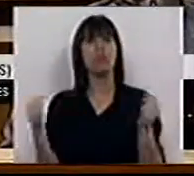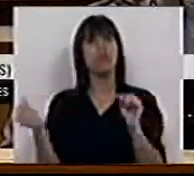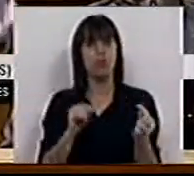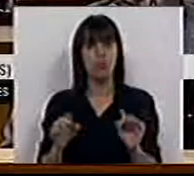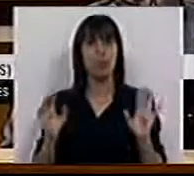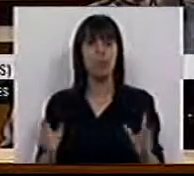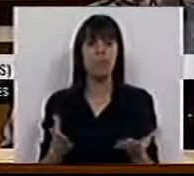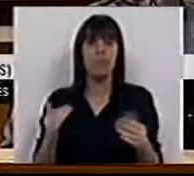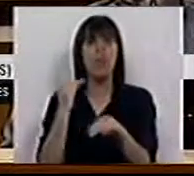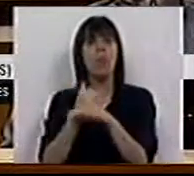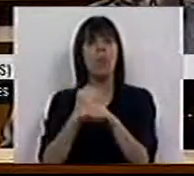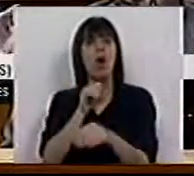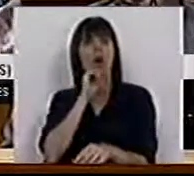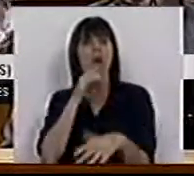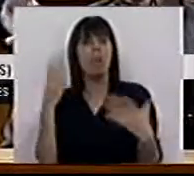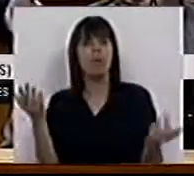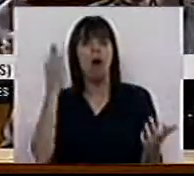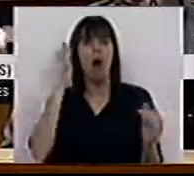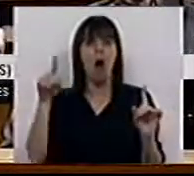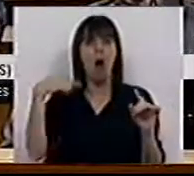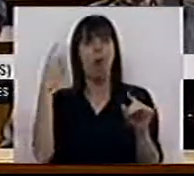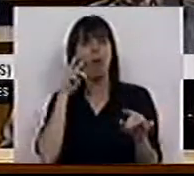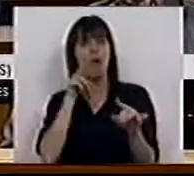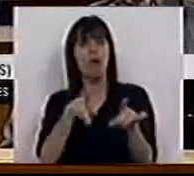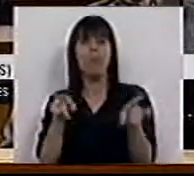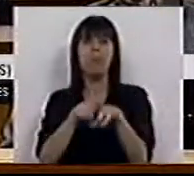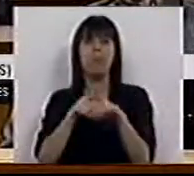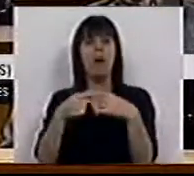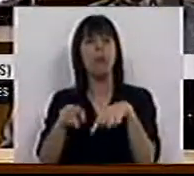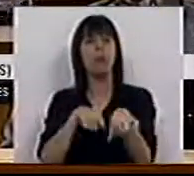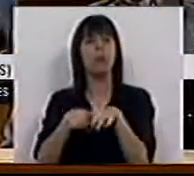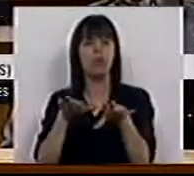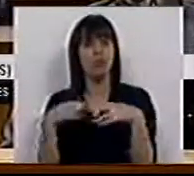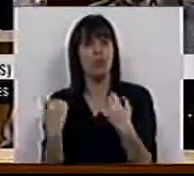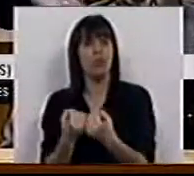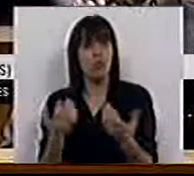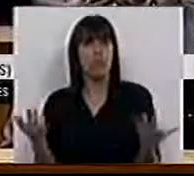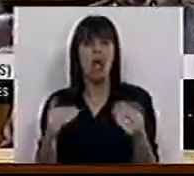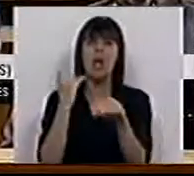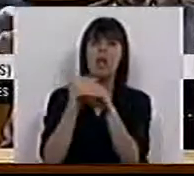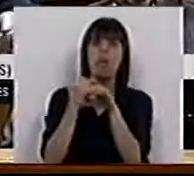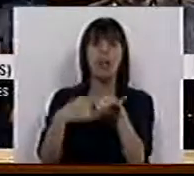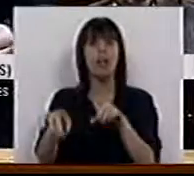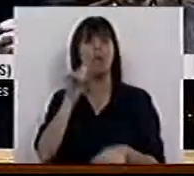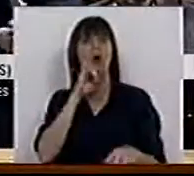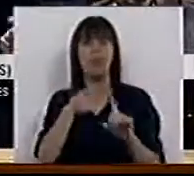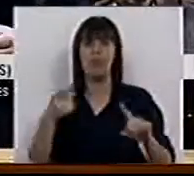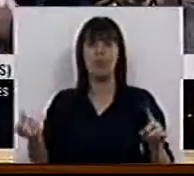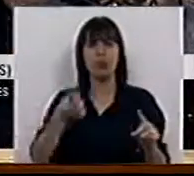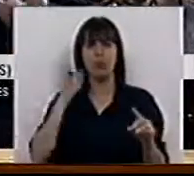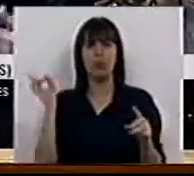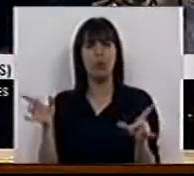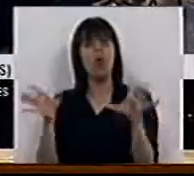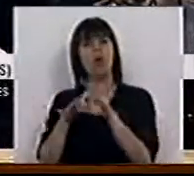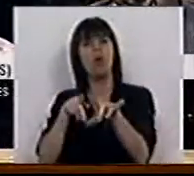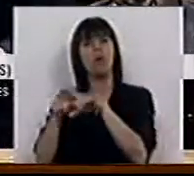discutíamos. A igualdade de oportunidades, creio que deveria ser entendida do ponto de vista das políticas sociais para a igualdade de oportunidades e não exatamente